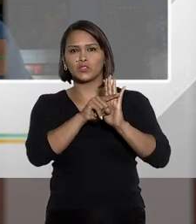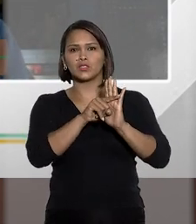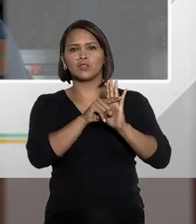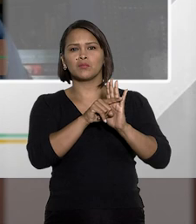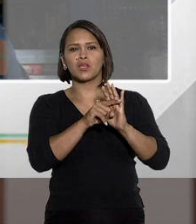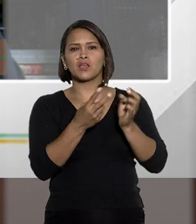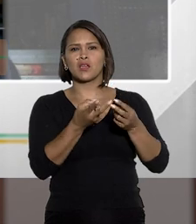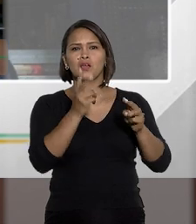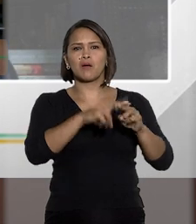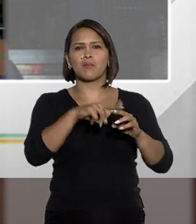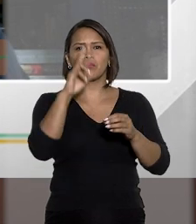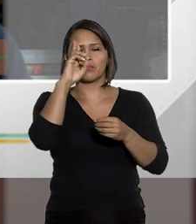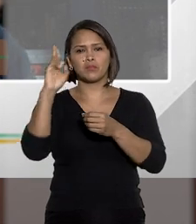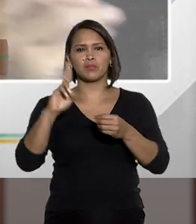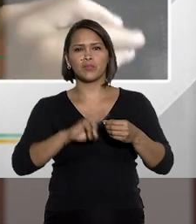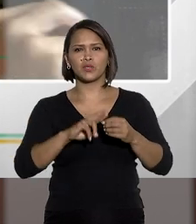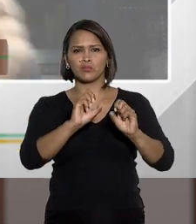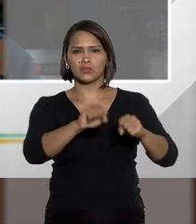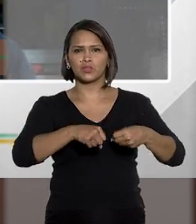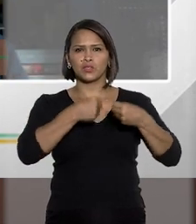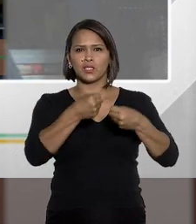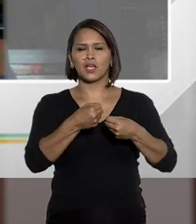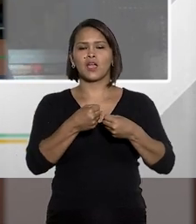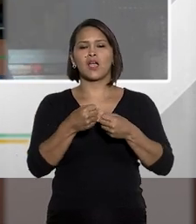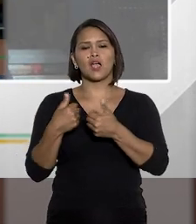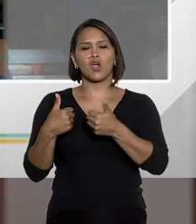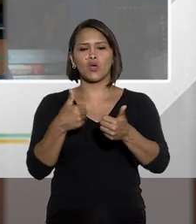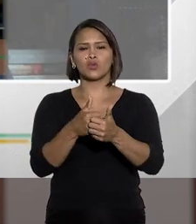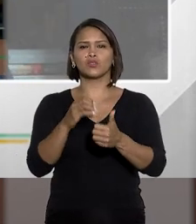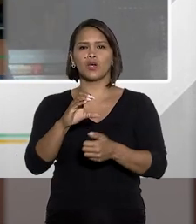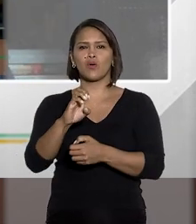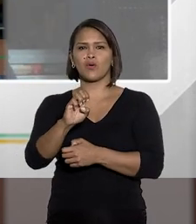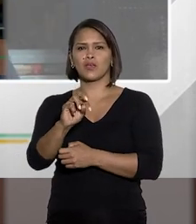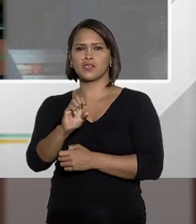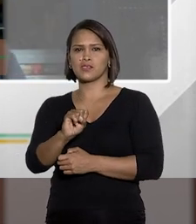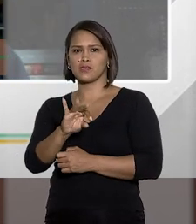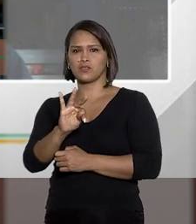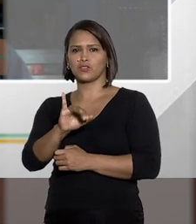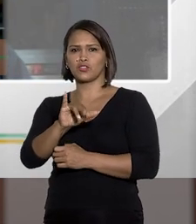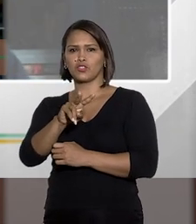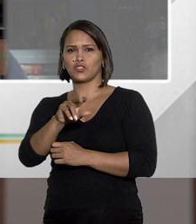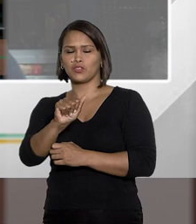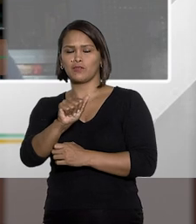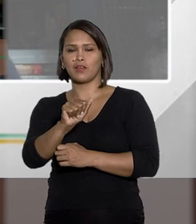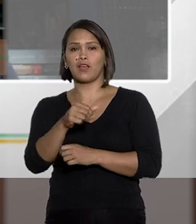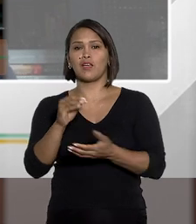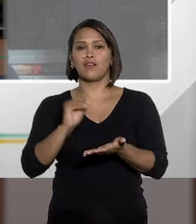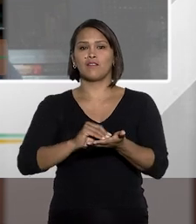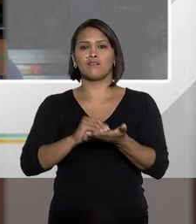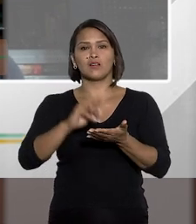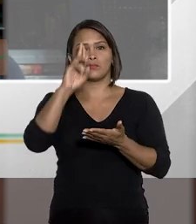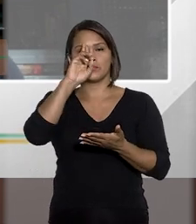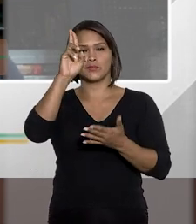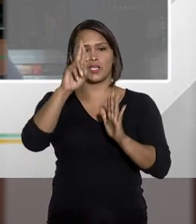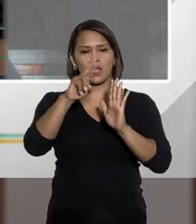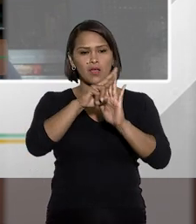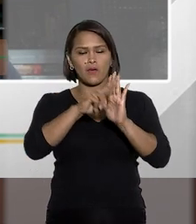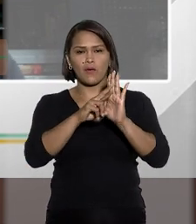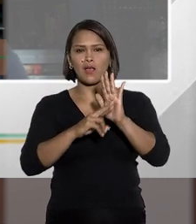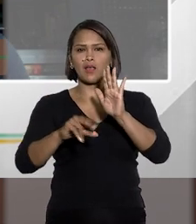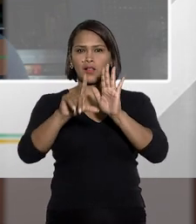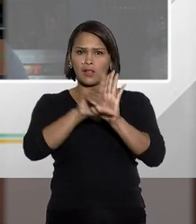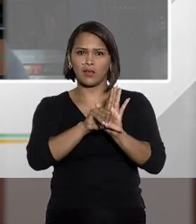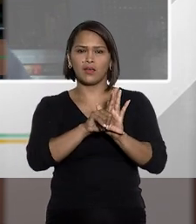que pune como abuso de autoridade a condução coercitiva. A condução coercitiva que não respeita os